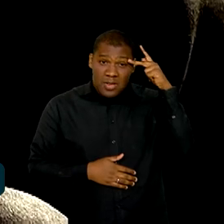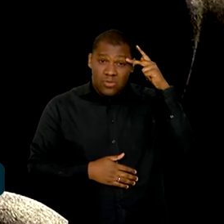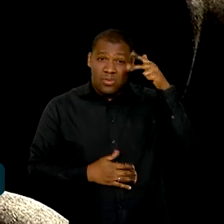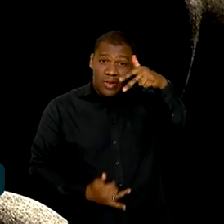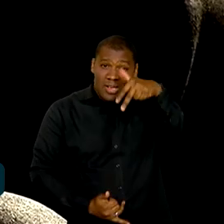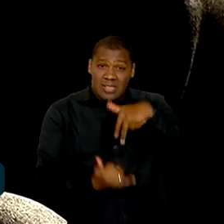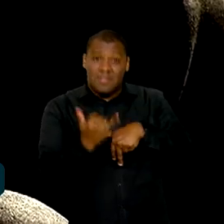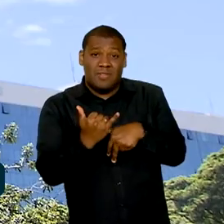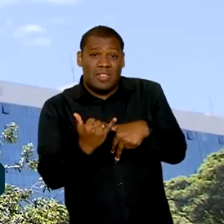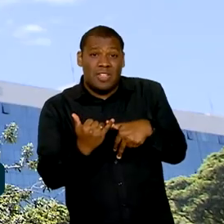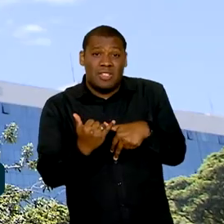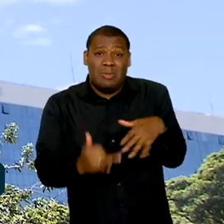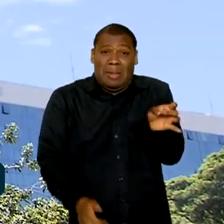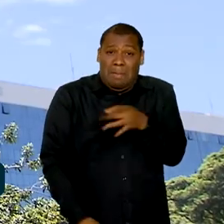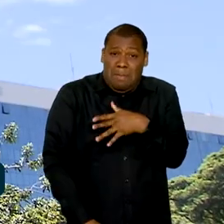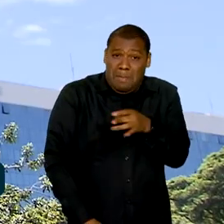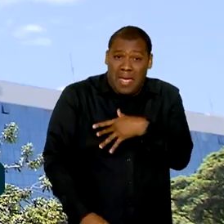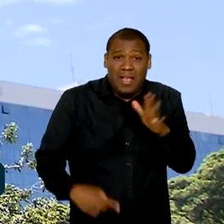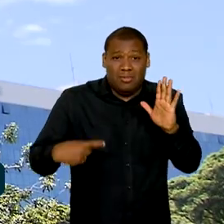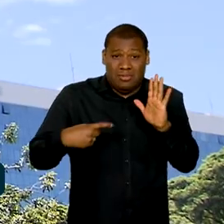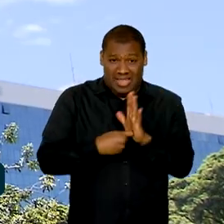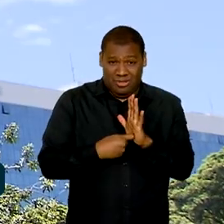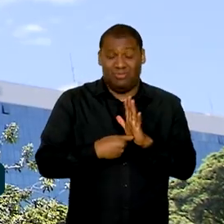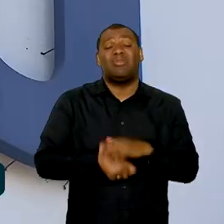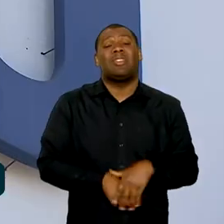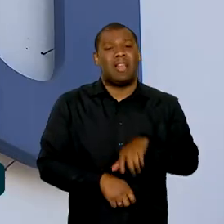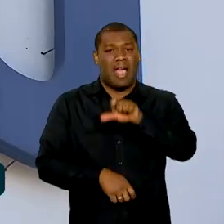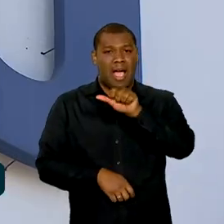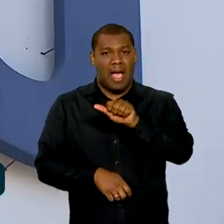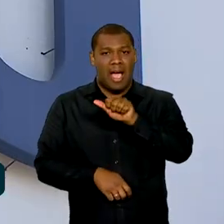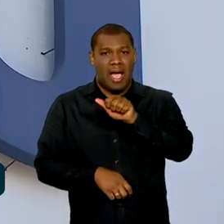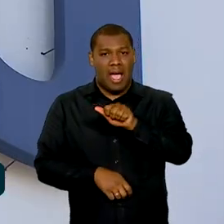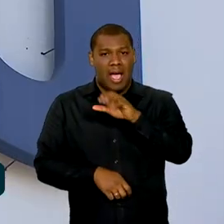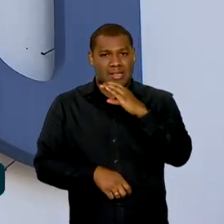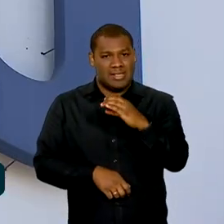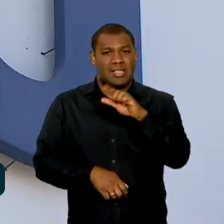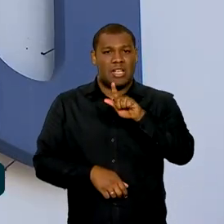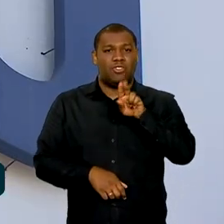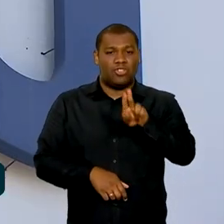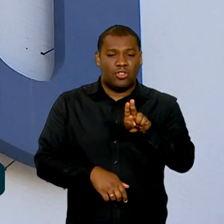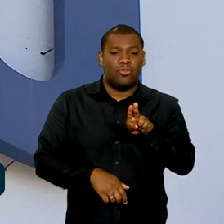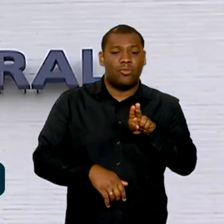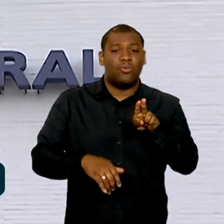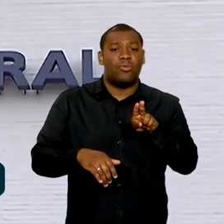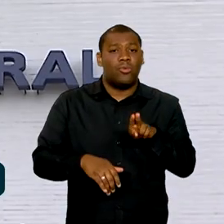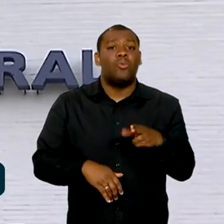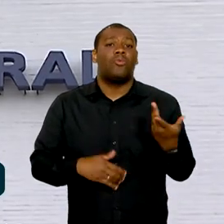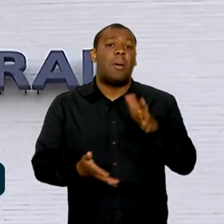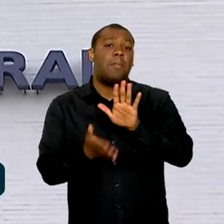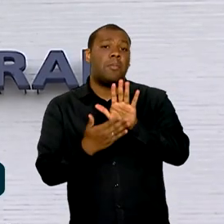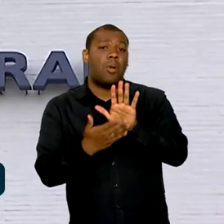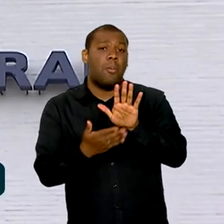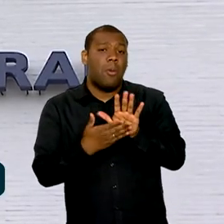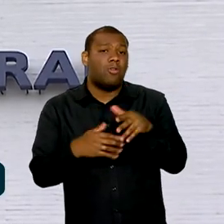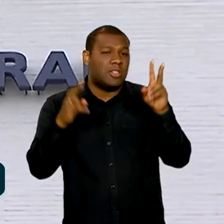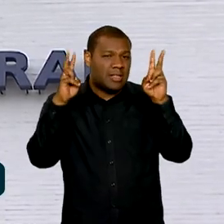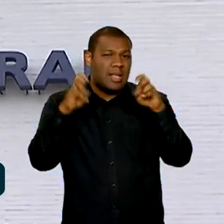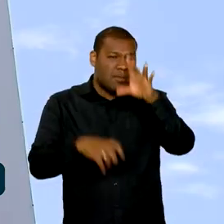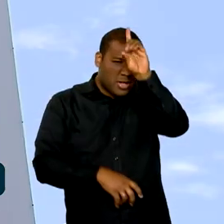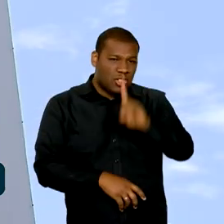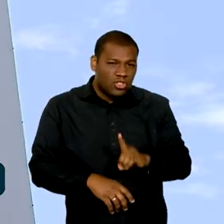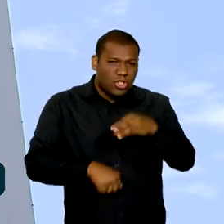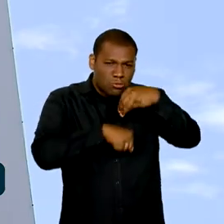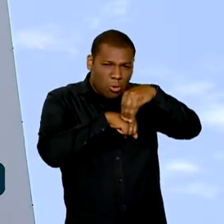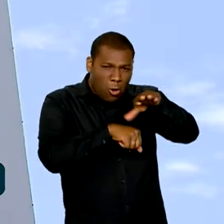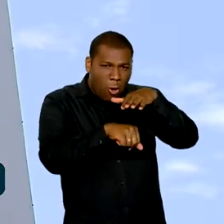denunciar o assediador, A Controladoria Geral da União lançou uma campanha de conscientização sobre direitos, que orienta